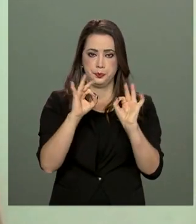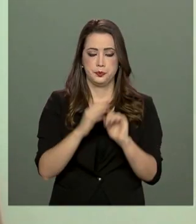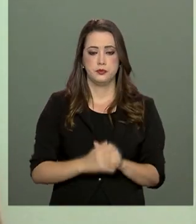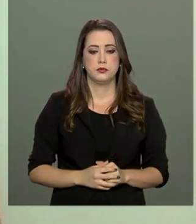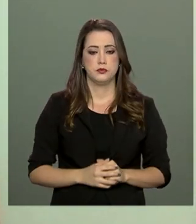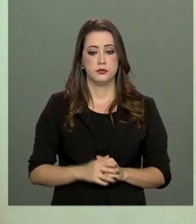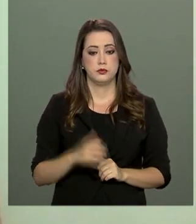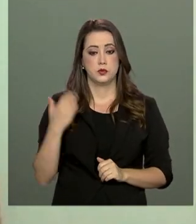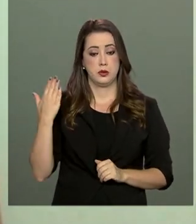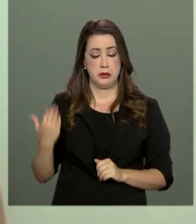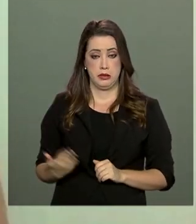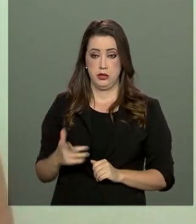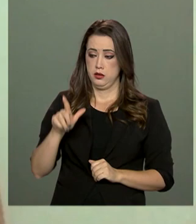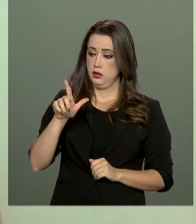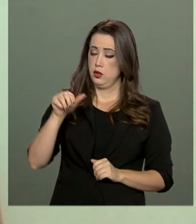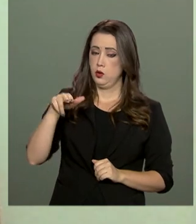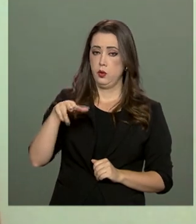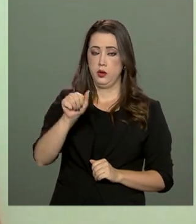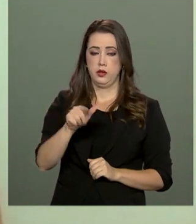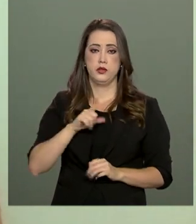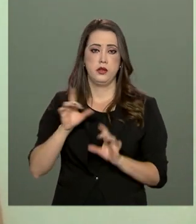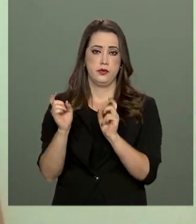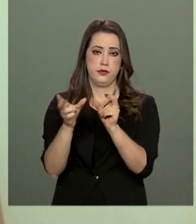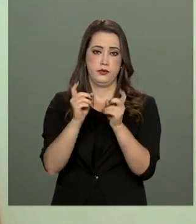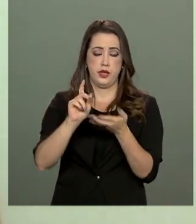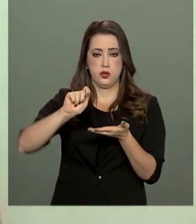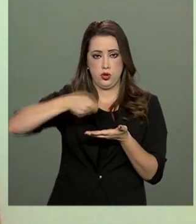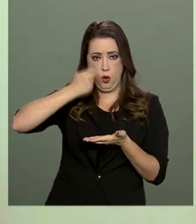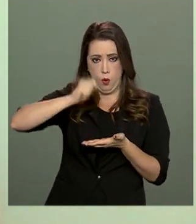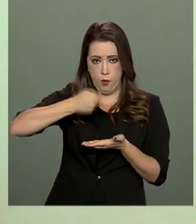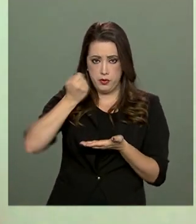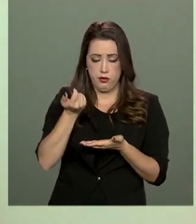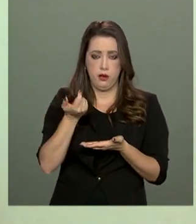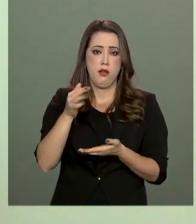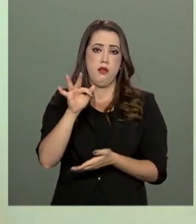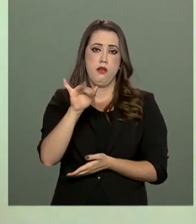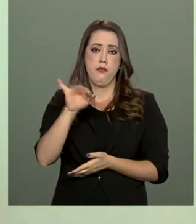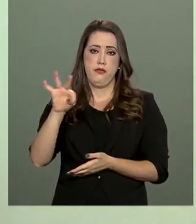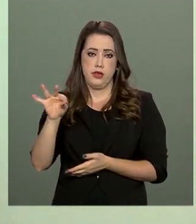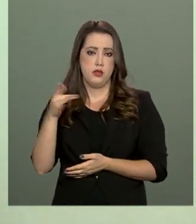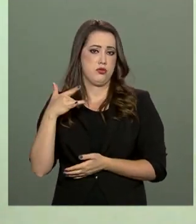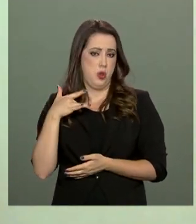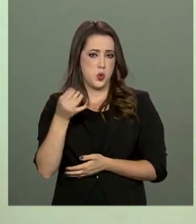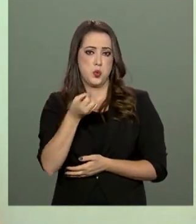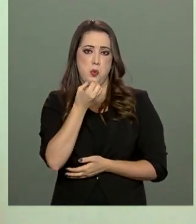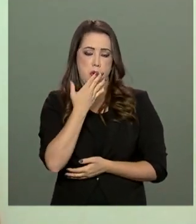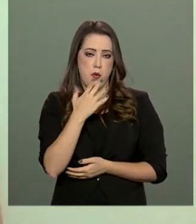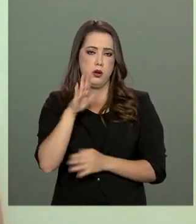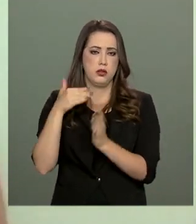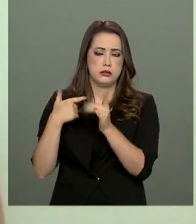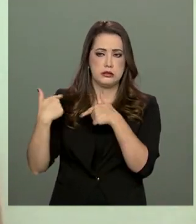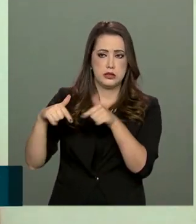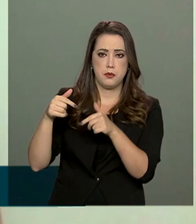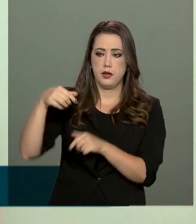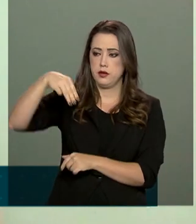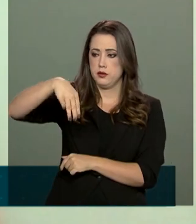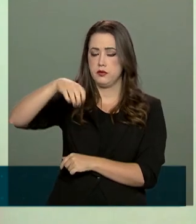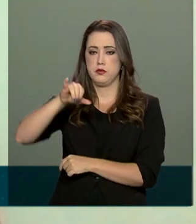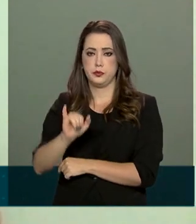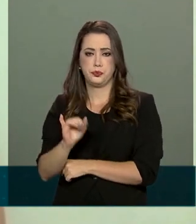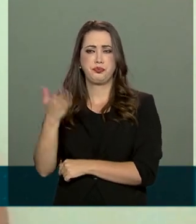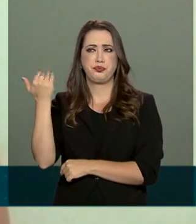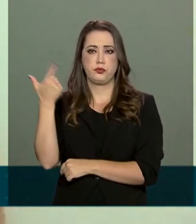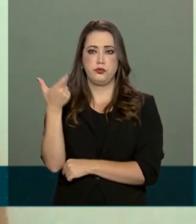Luana Valente, de Brasília, vende marmitas saudáveis. Ela atua como MEI desde 2016